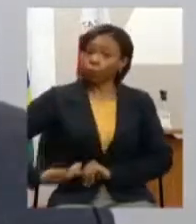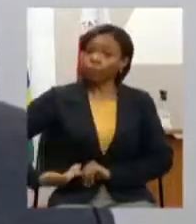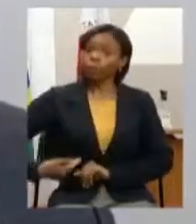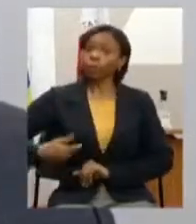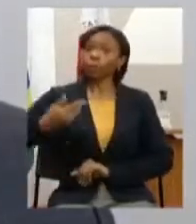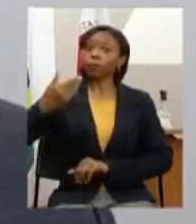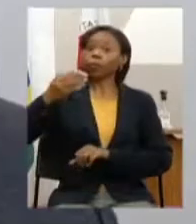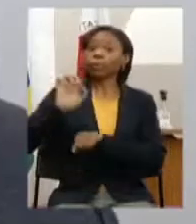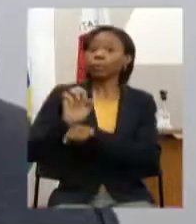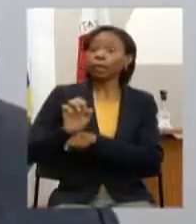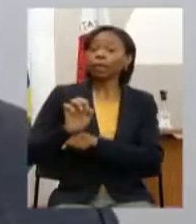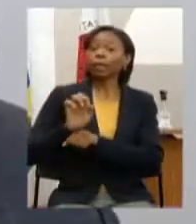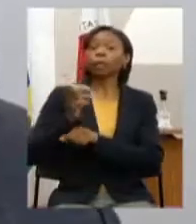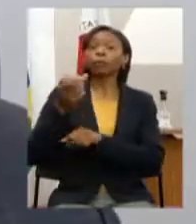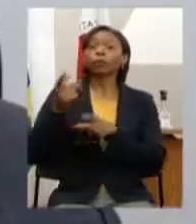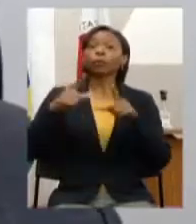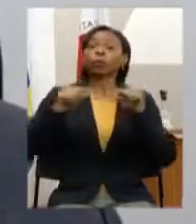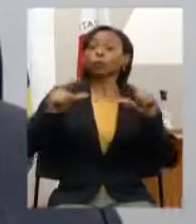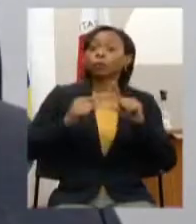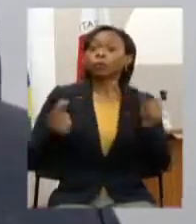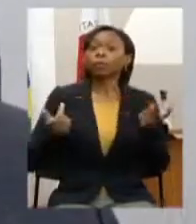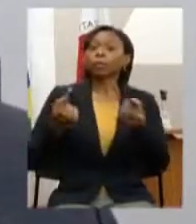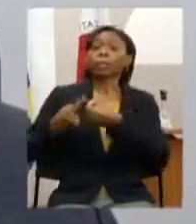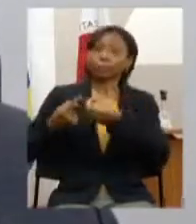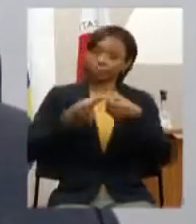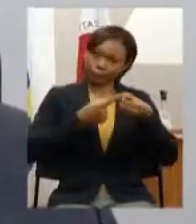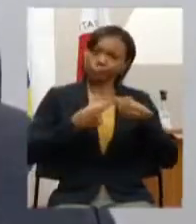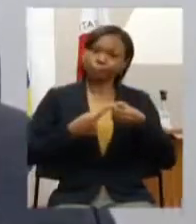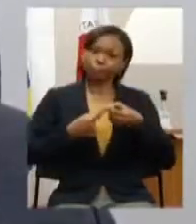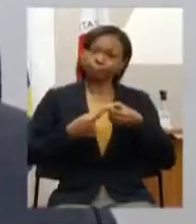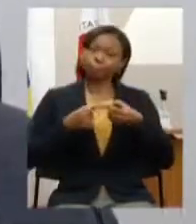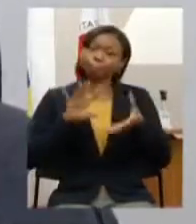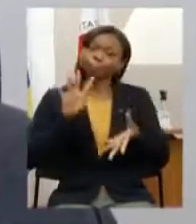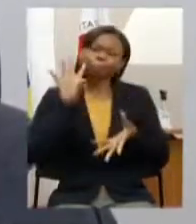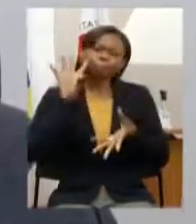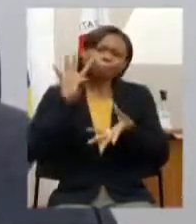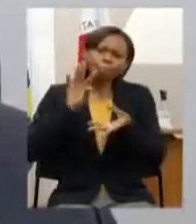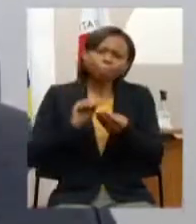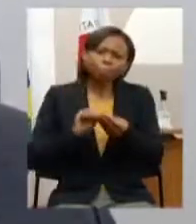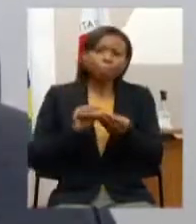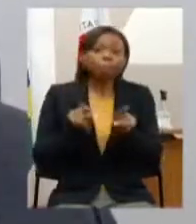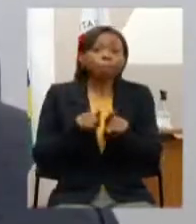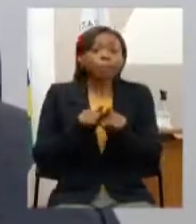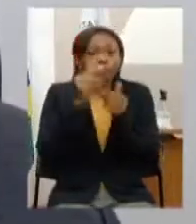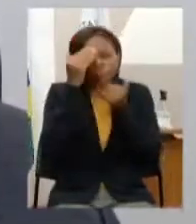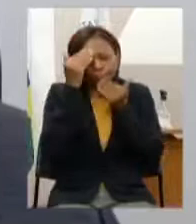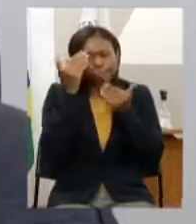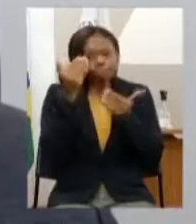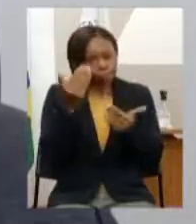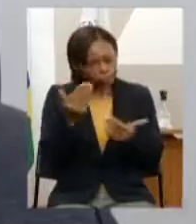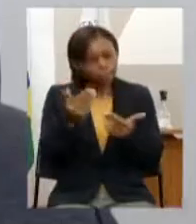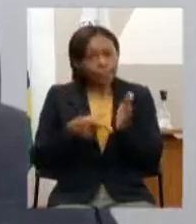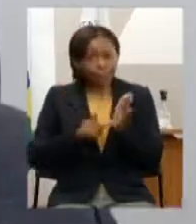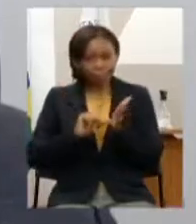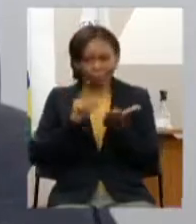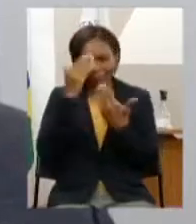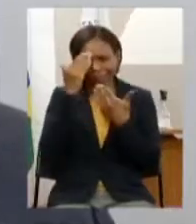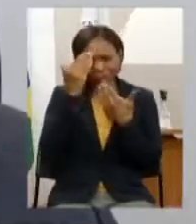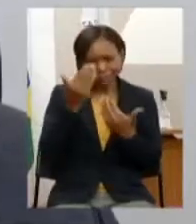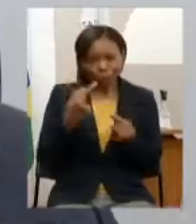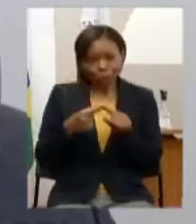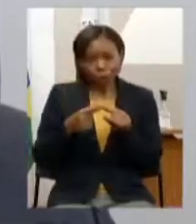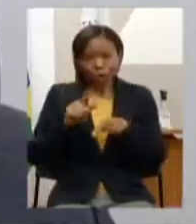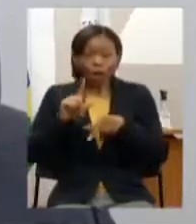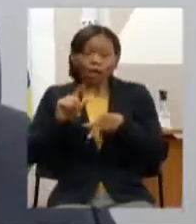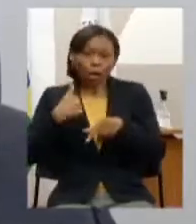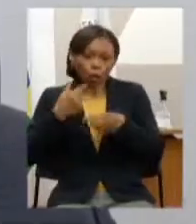e Município então aqui eu gostaria de fazer uma breve conclusão e agradecendo aí já antecipadamente por eu ter podido trazer